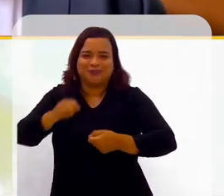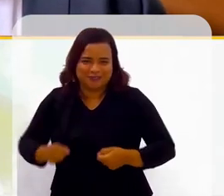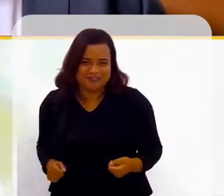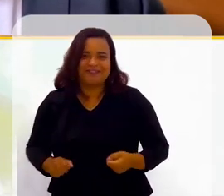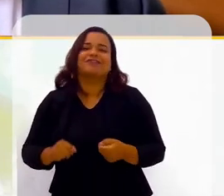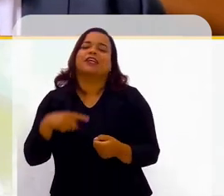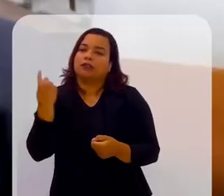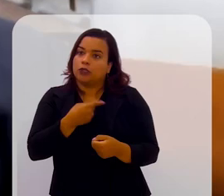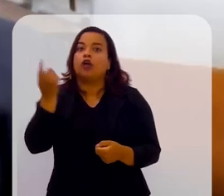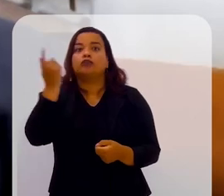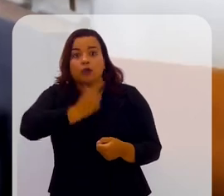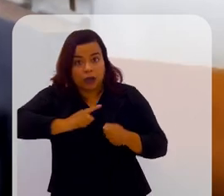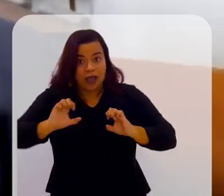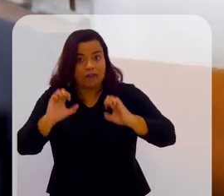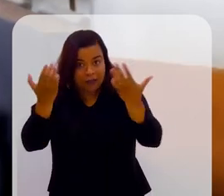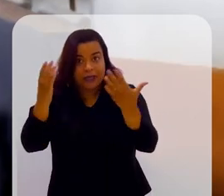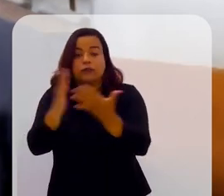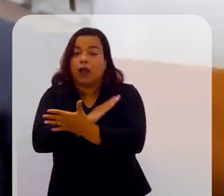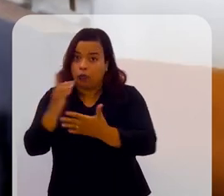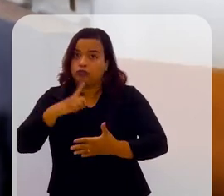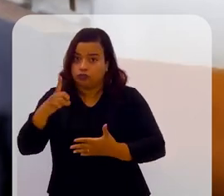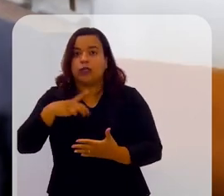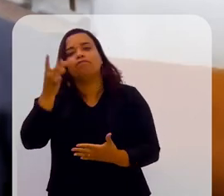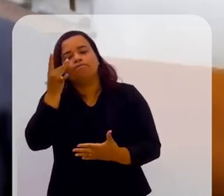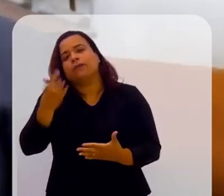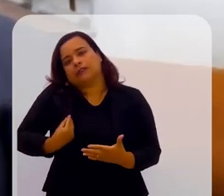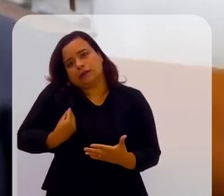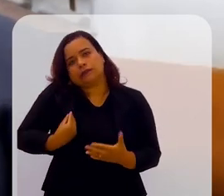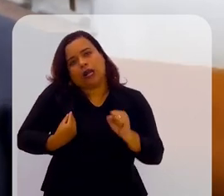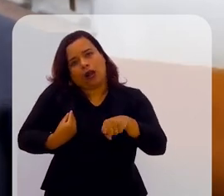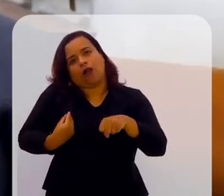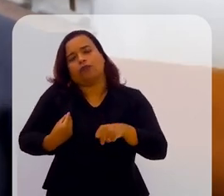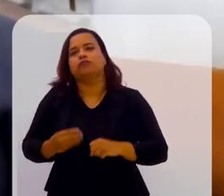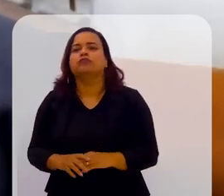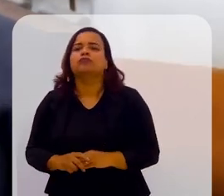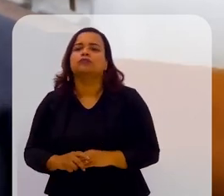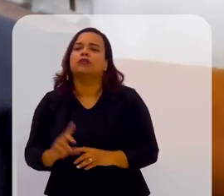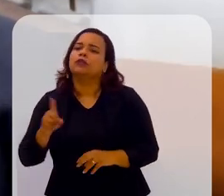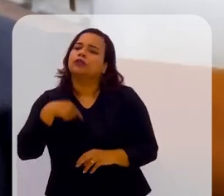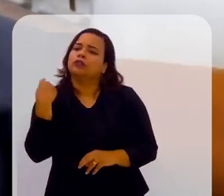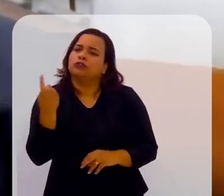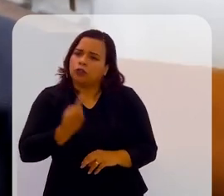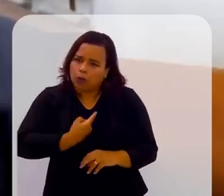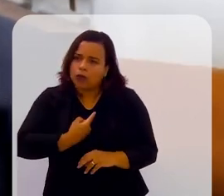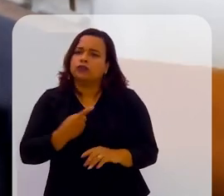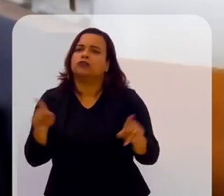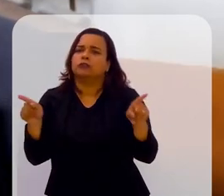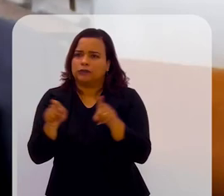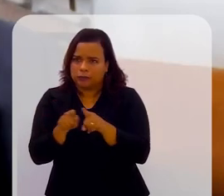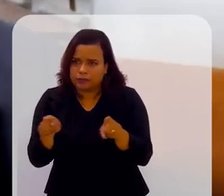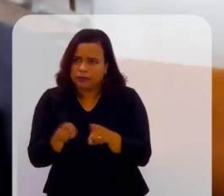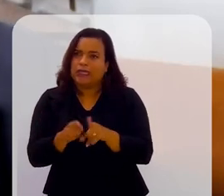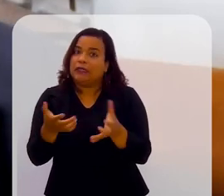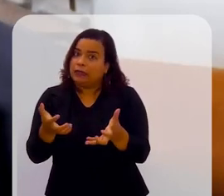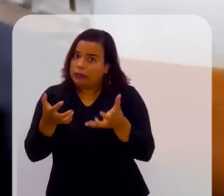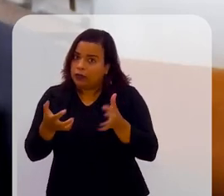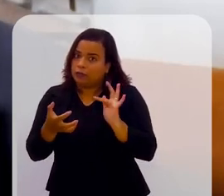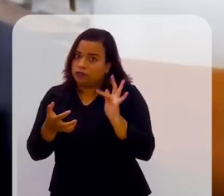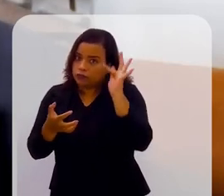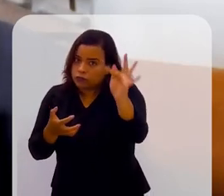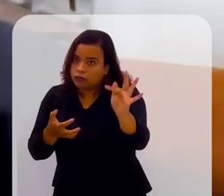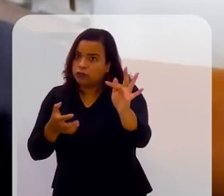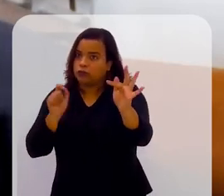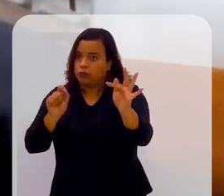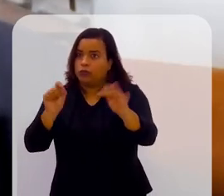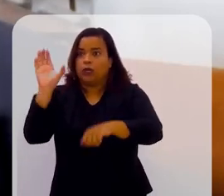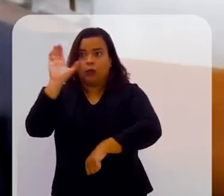gente realiza alguns eventos presenciais, tá? E nós até pretendemos, no futuro,